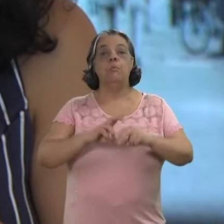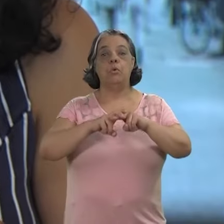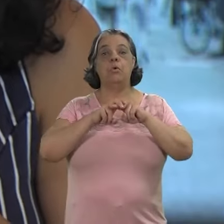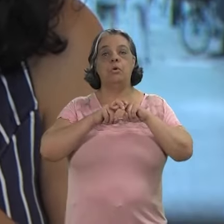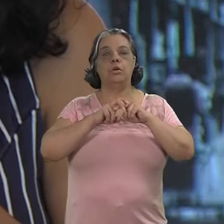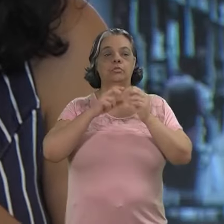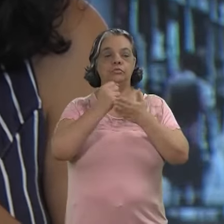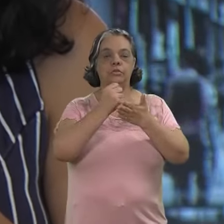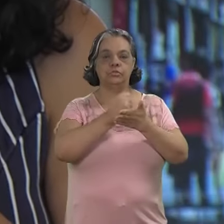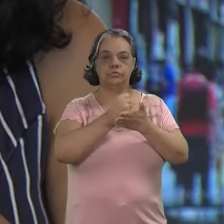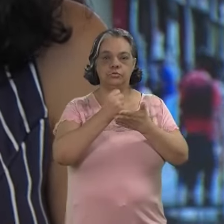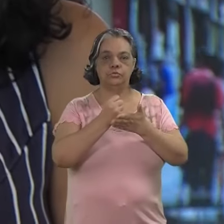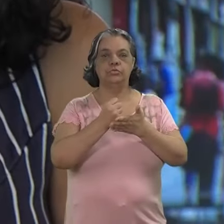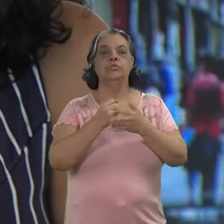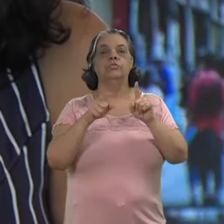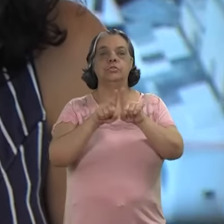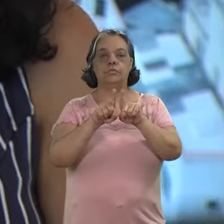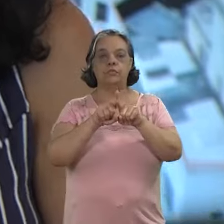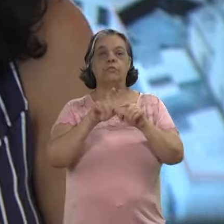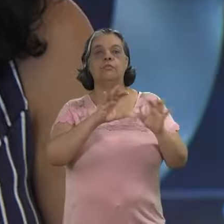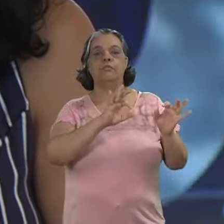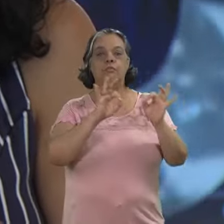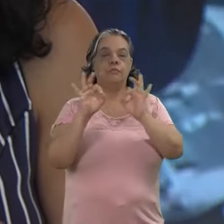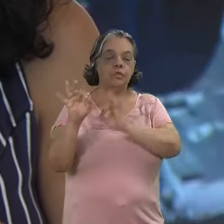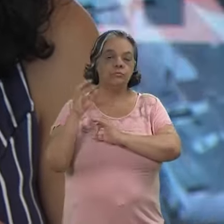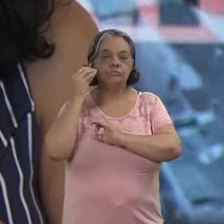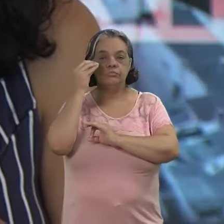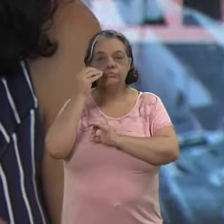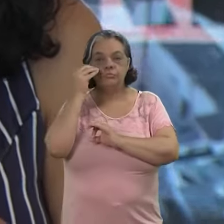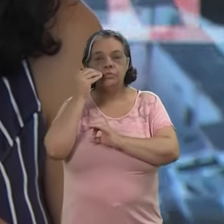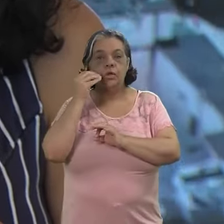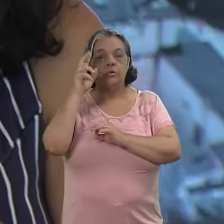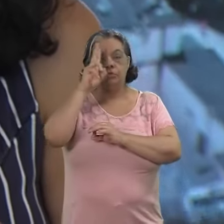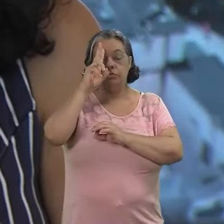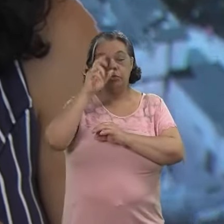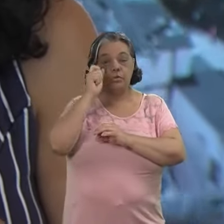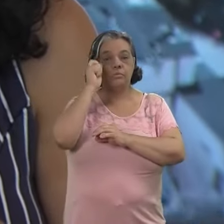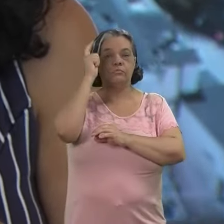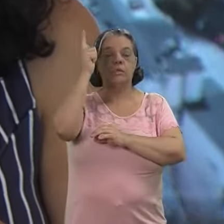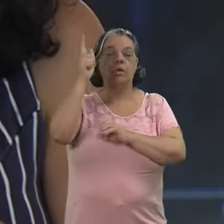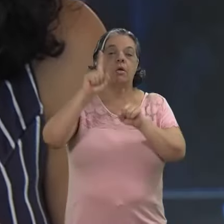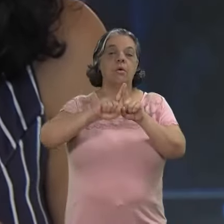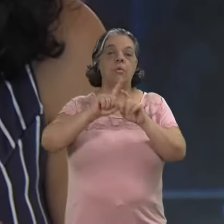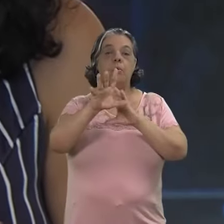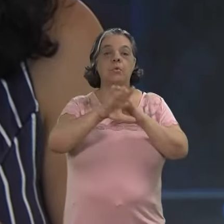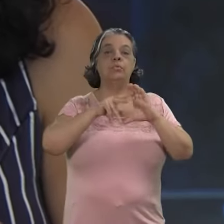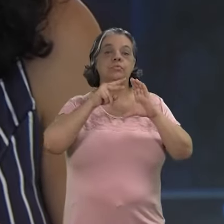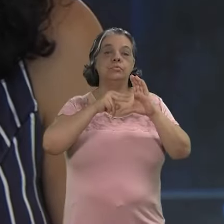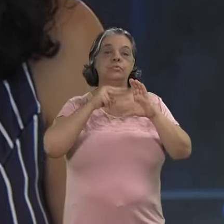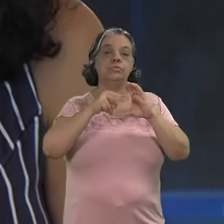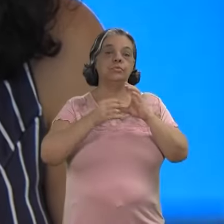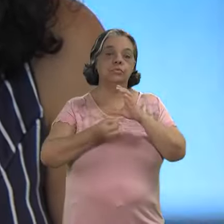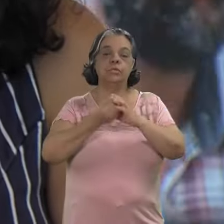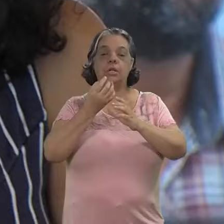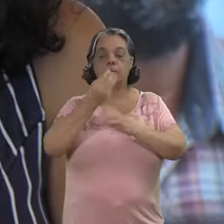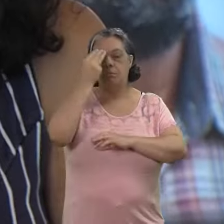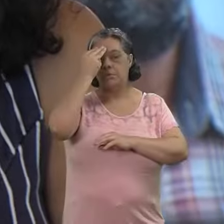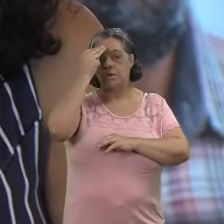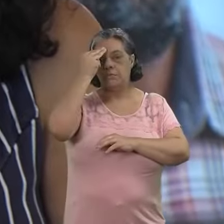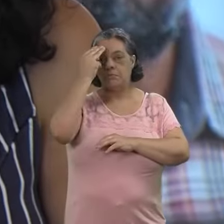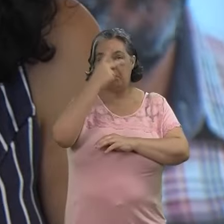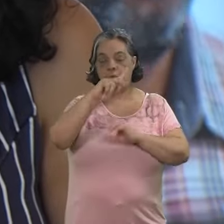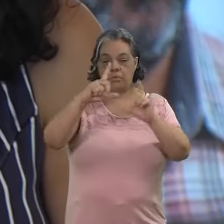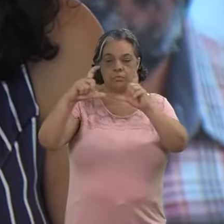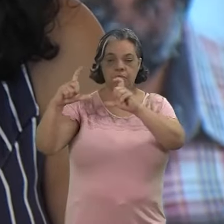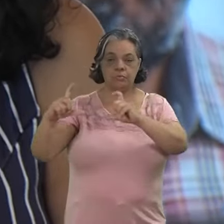Por meio de registros documentais, vídeos experimentais ou histórias inventadas, o audiovisual é uma forma de criarmos